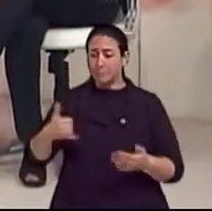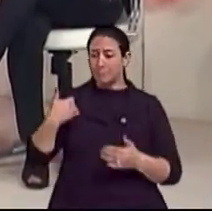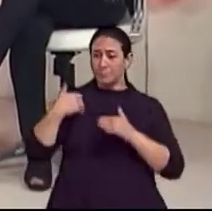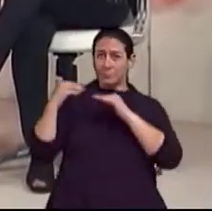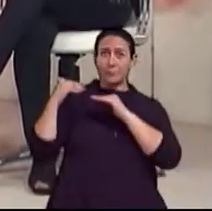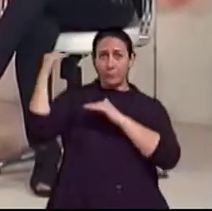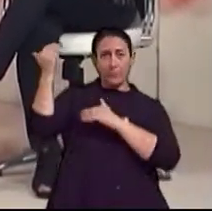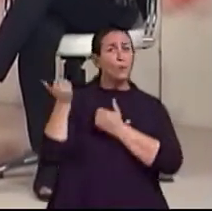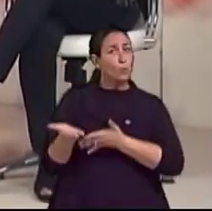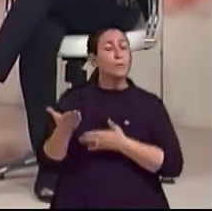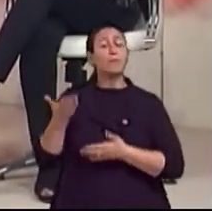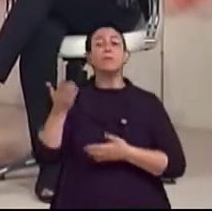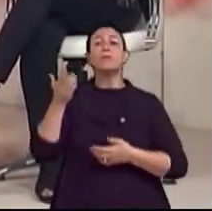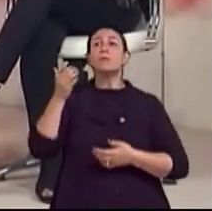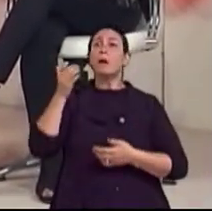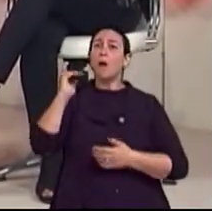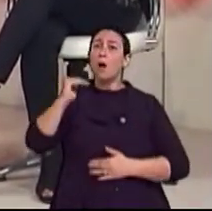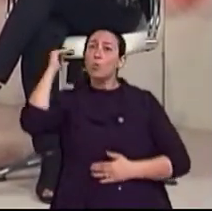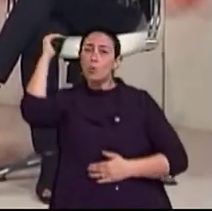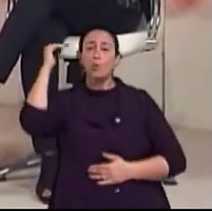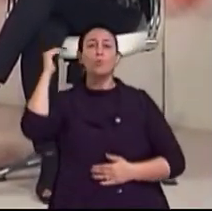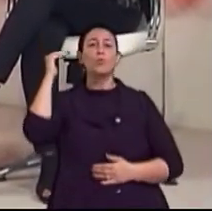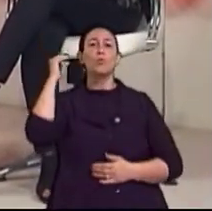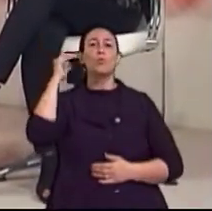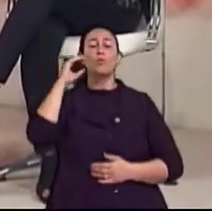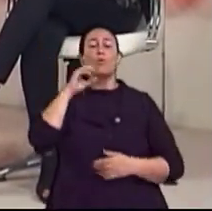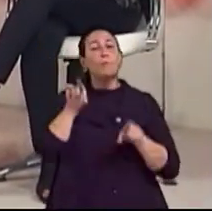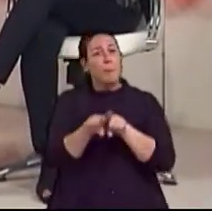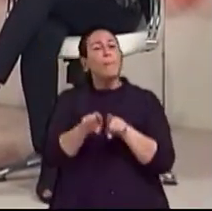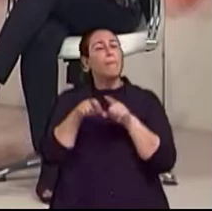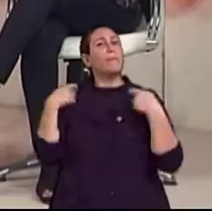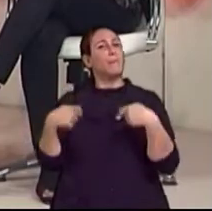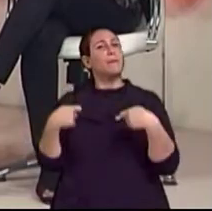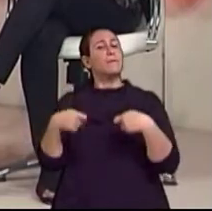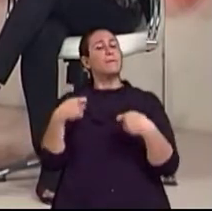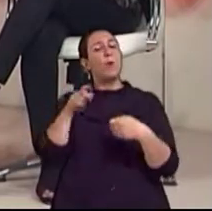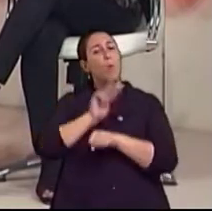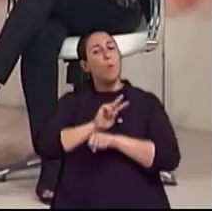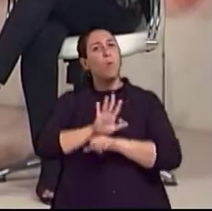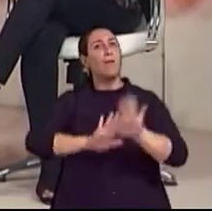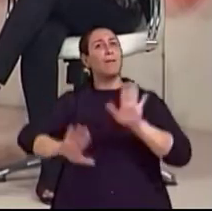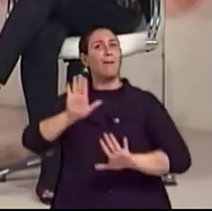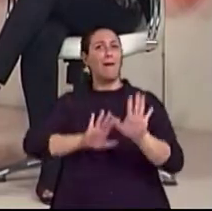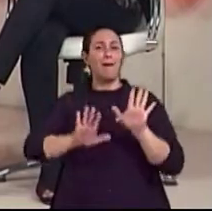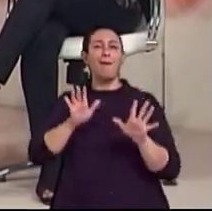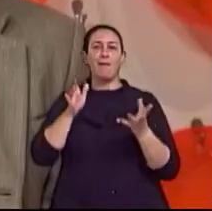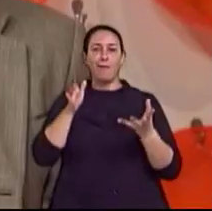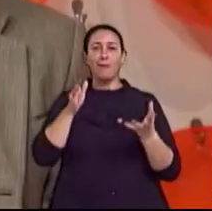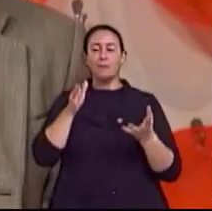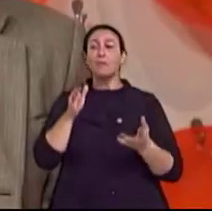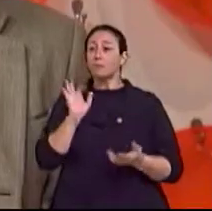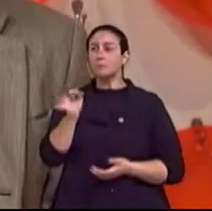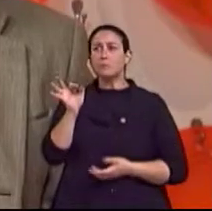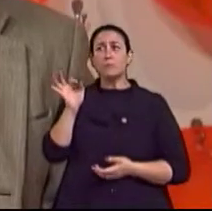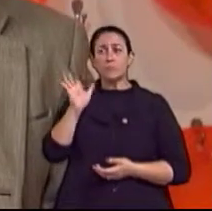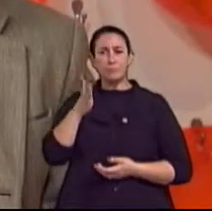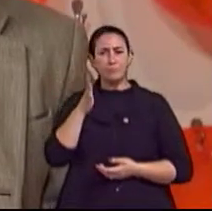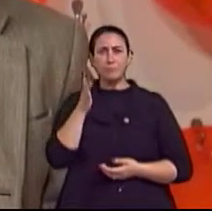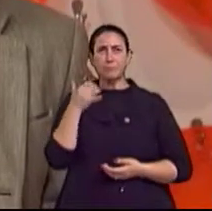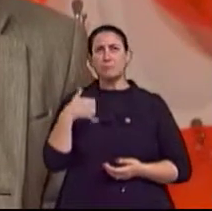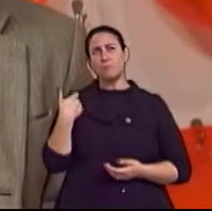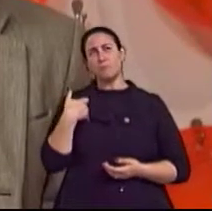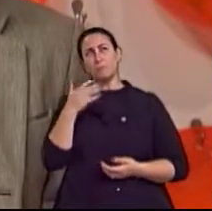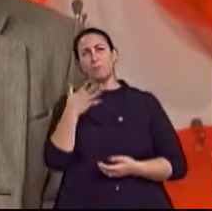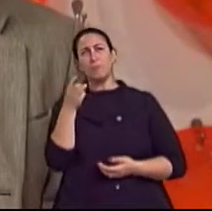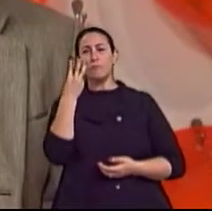é tem que fazer esse cuidado? Sem dúvida. Sem dúvida, chegar lá sem esse aumento. Nós vamos ter aí 36 anos